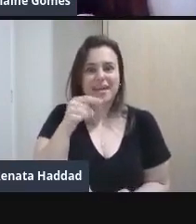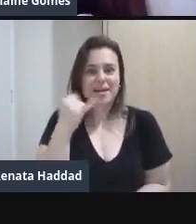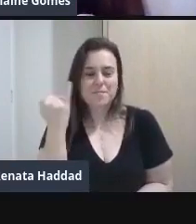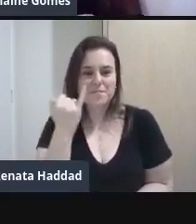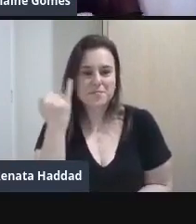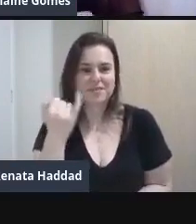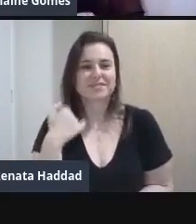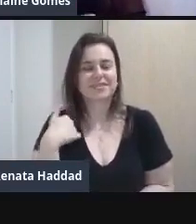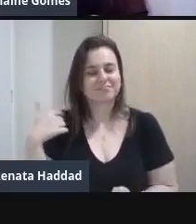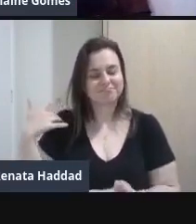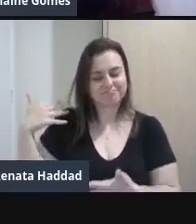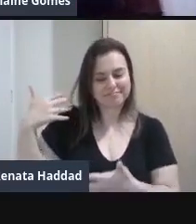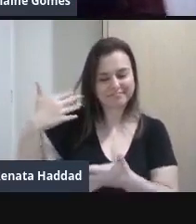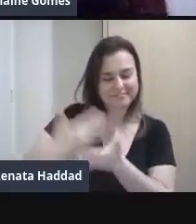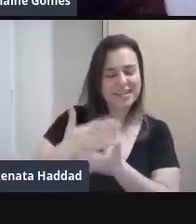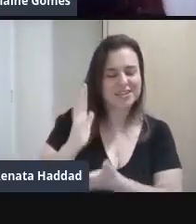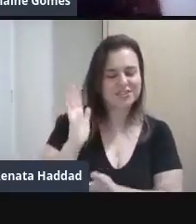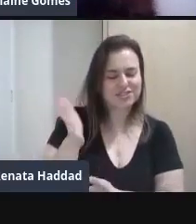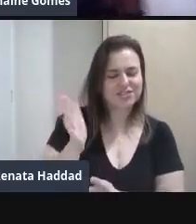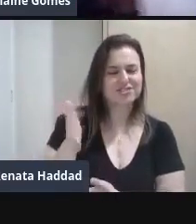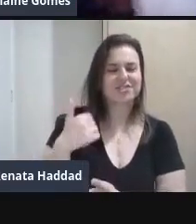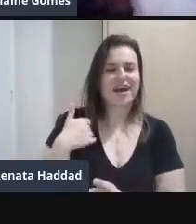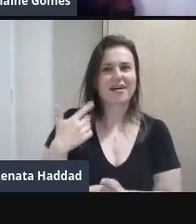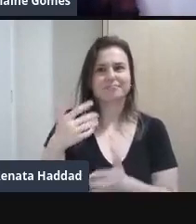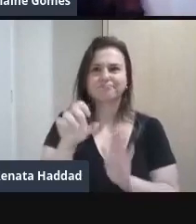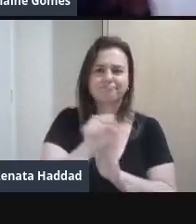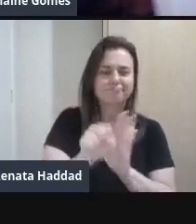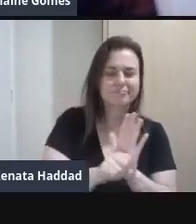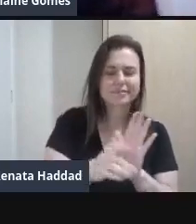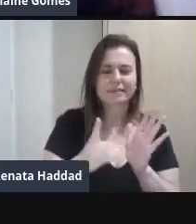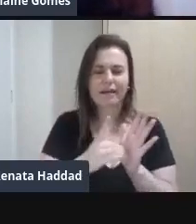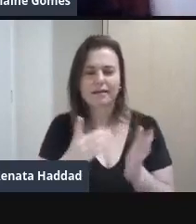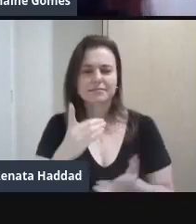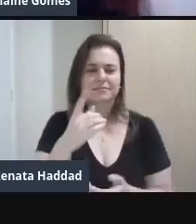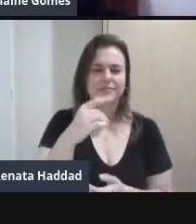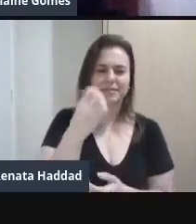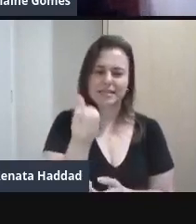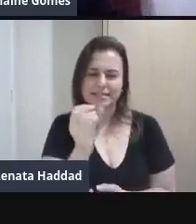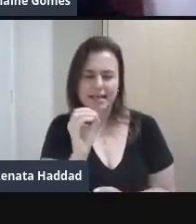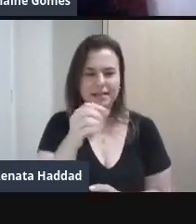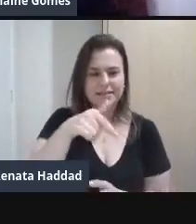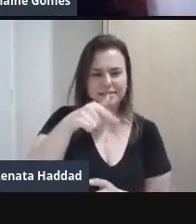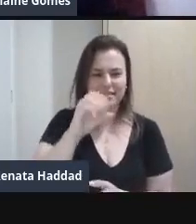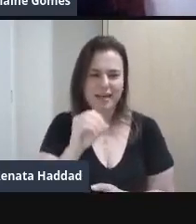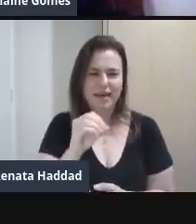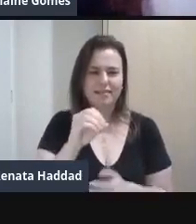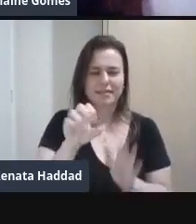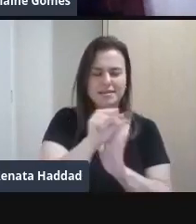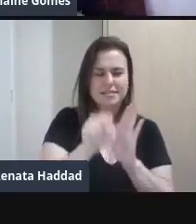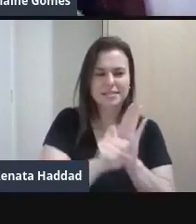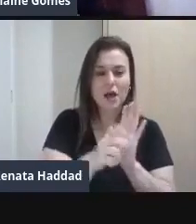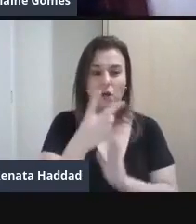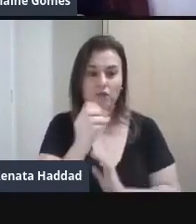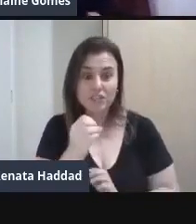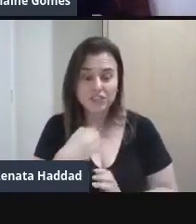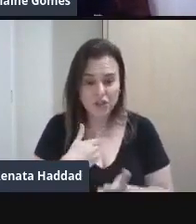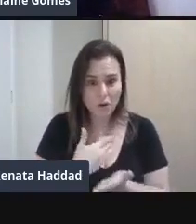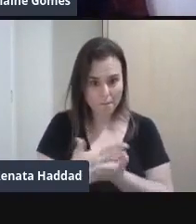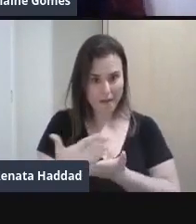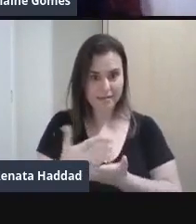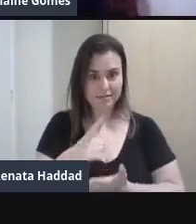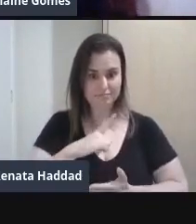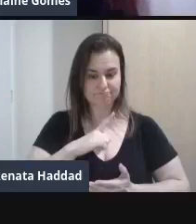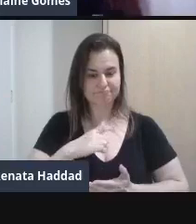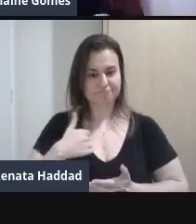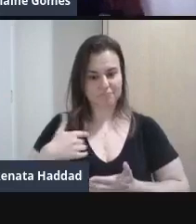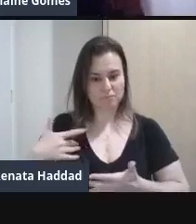tempo Já Década de 60 70 Do século XX Que as mulheres Começam a ganhar Uma certa força Mas ainda assim